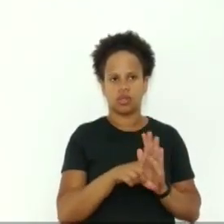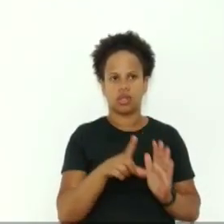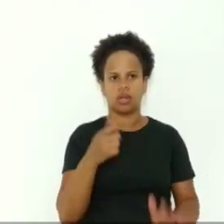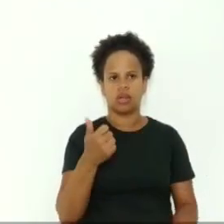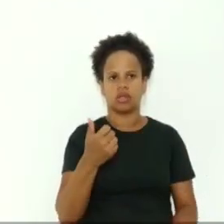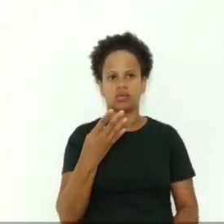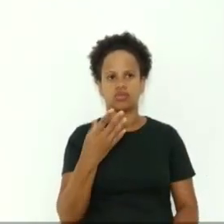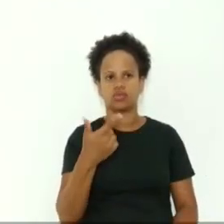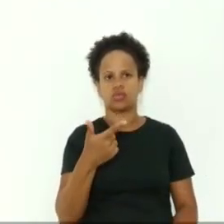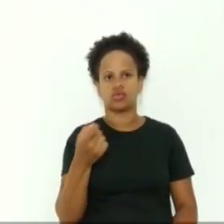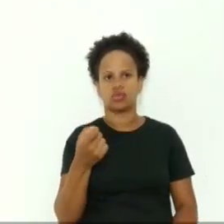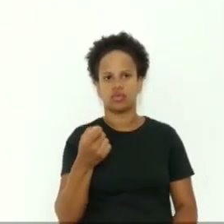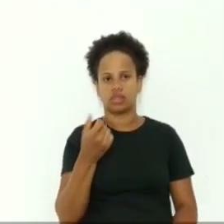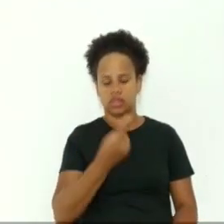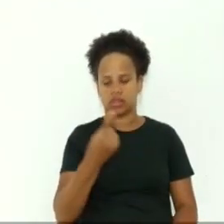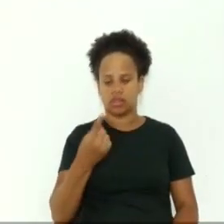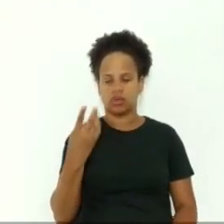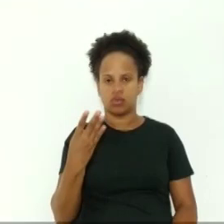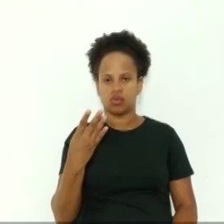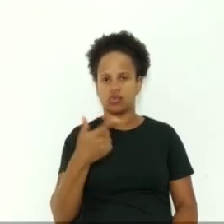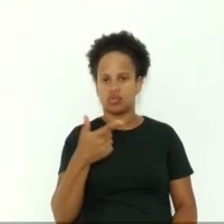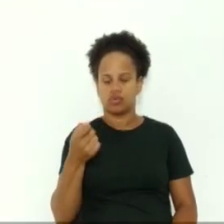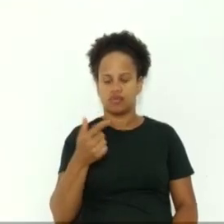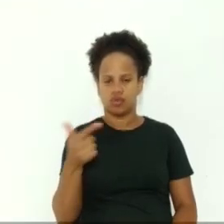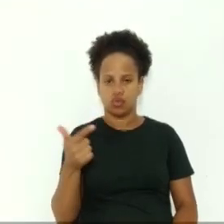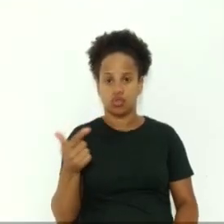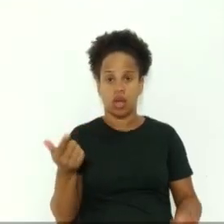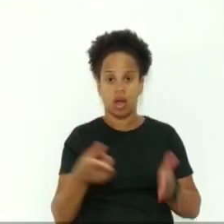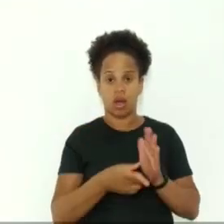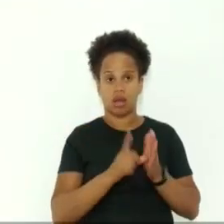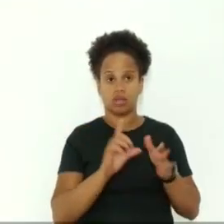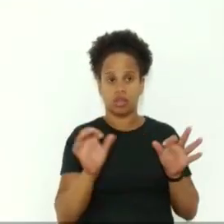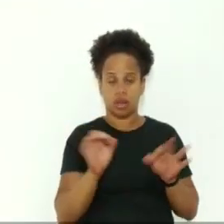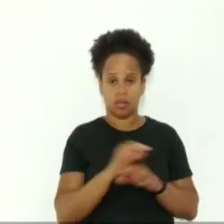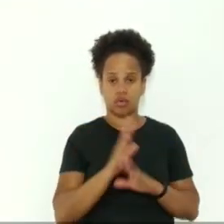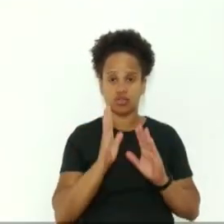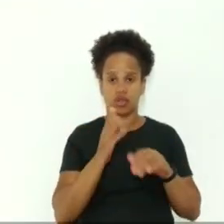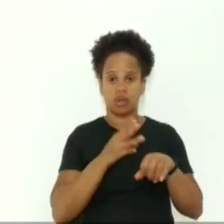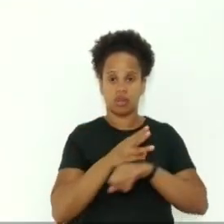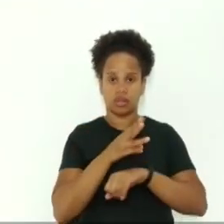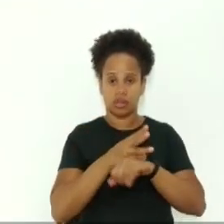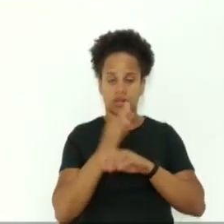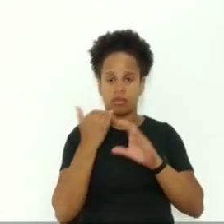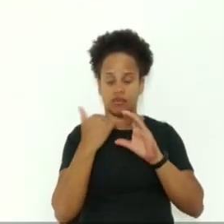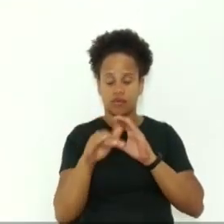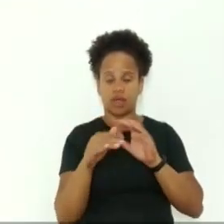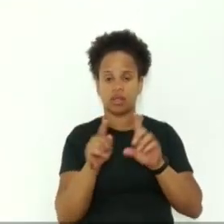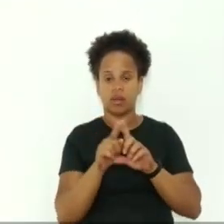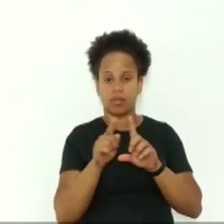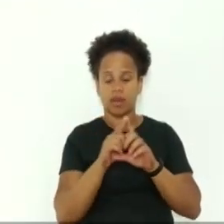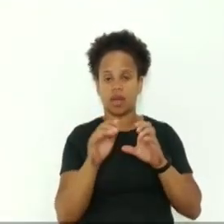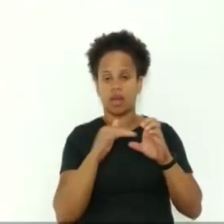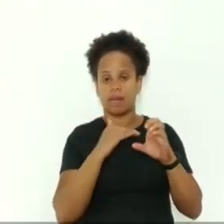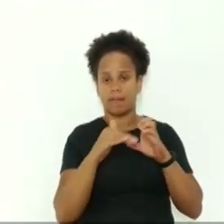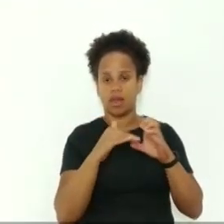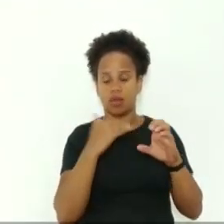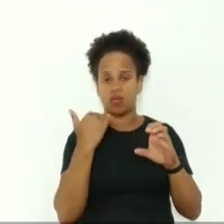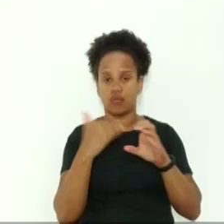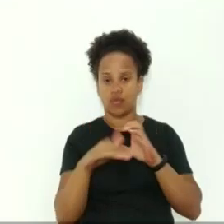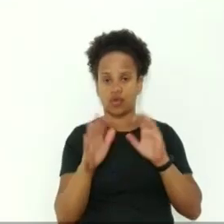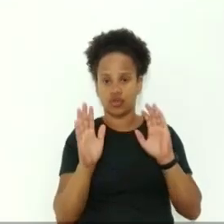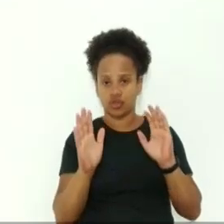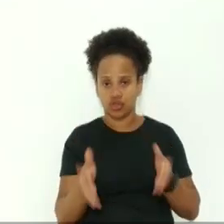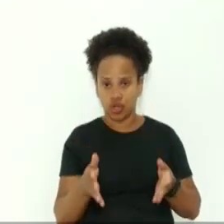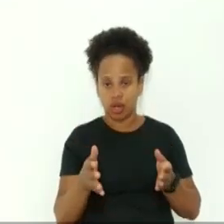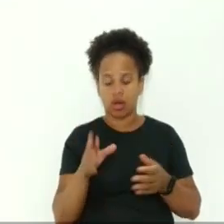já aproveito foi encaminhado por whatsapp por e-mail dos vereadores até foi já mencionado pela vereadora Rose chegou dois